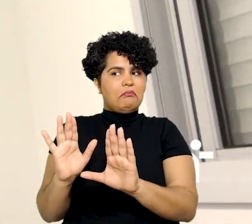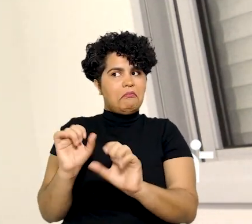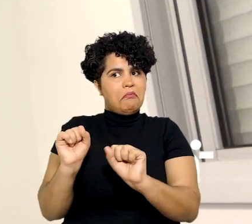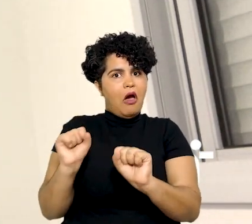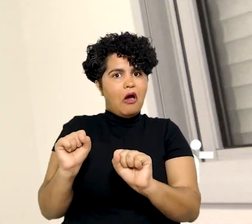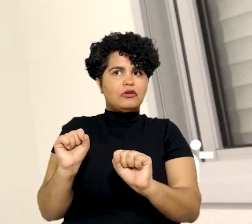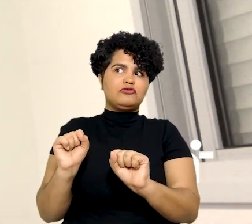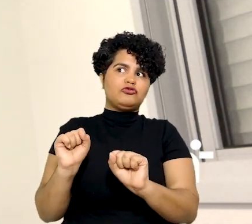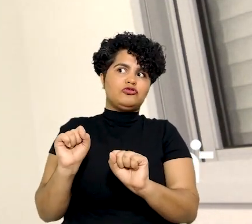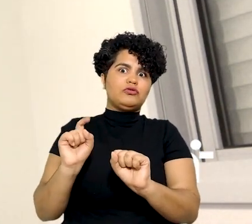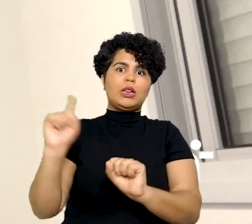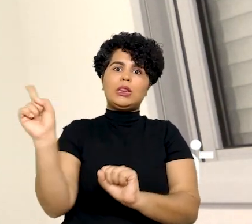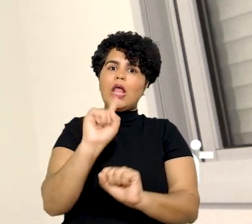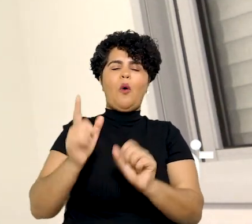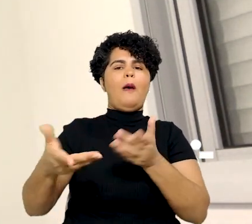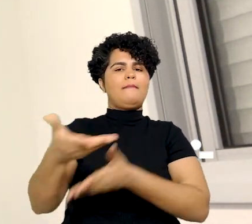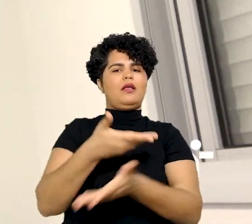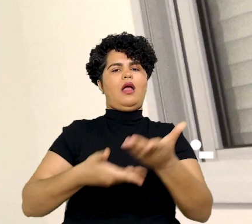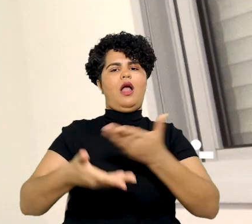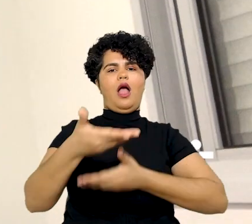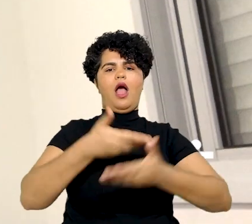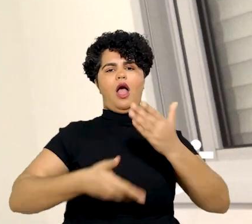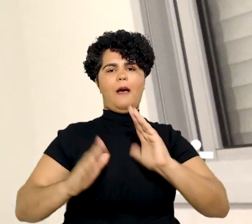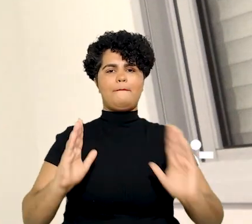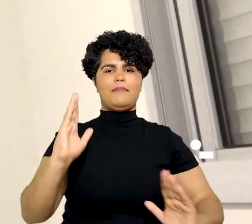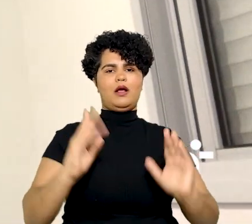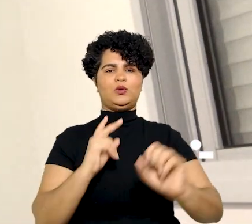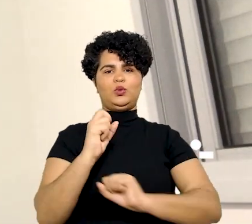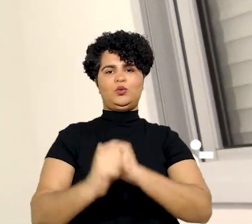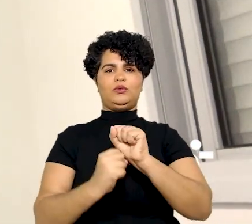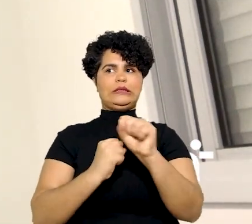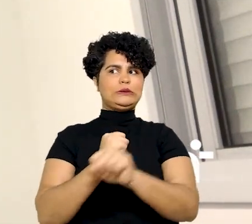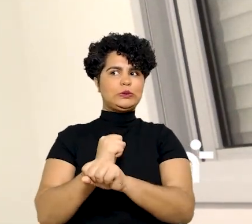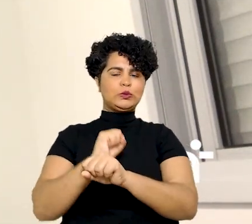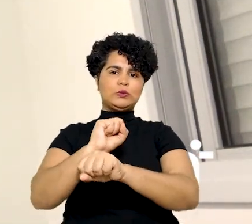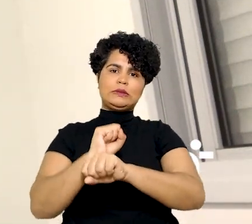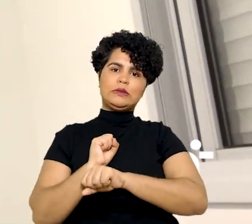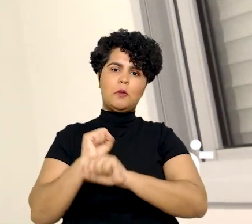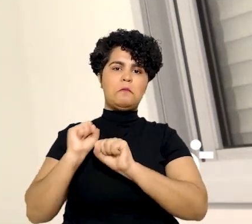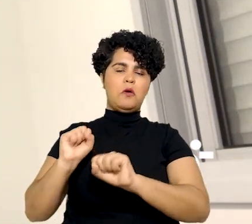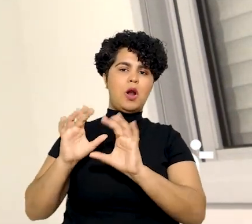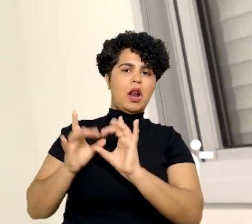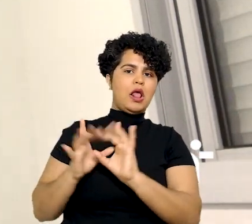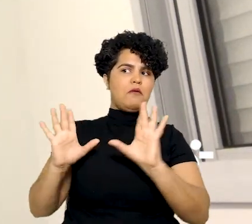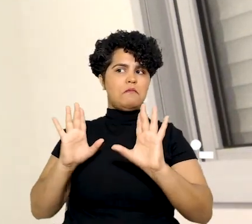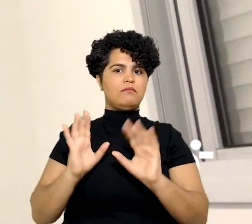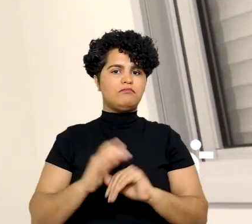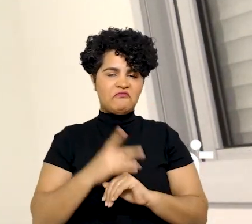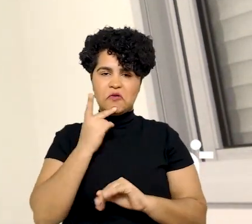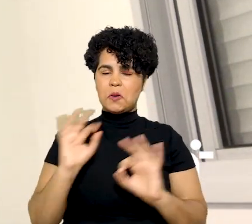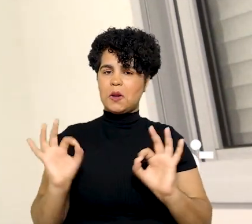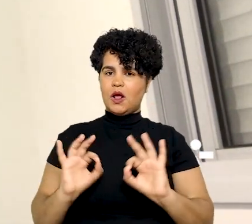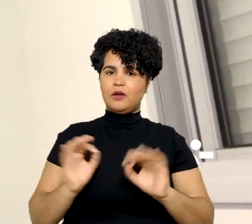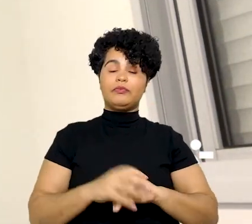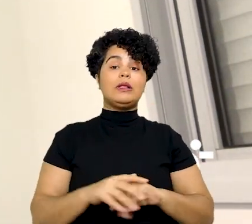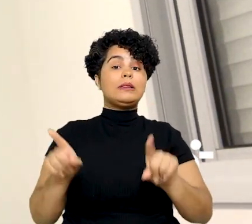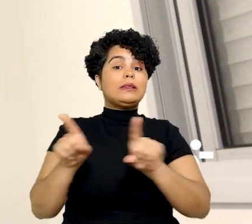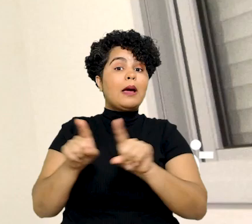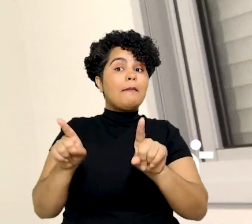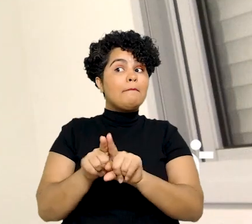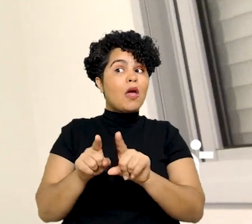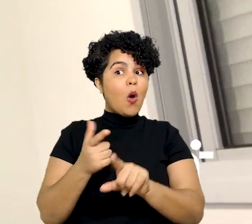justamente para determinar que não se aplica a suspensão do prazo prescricional no âmbito do processo do trabalho.